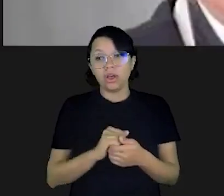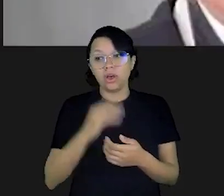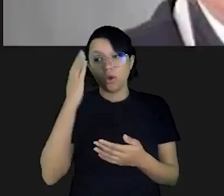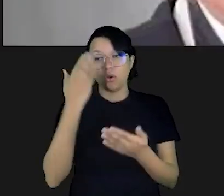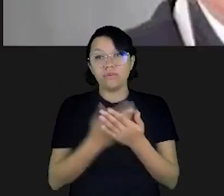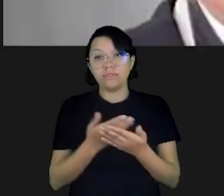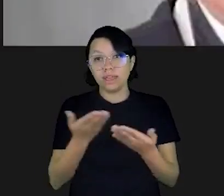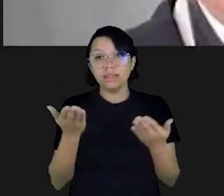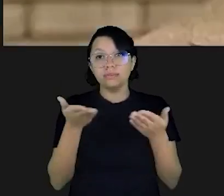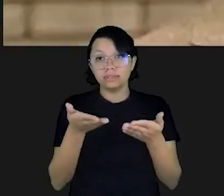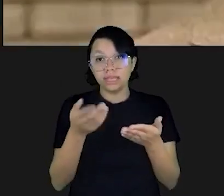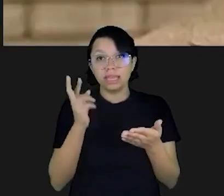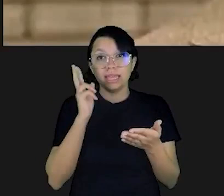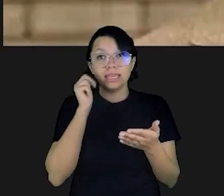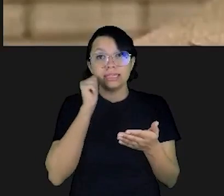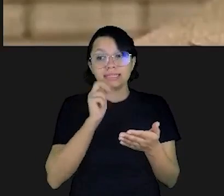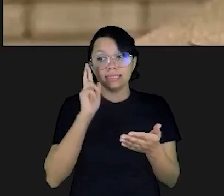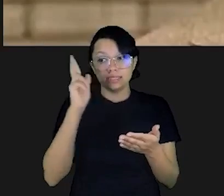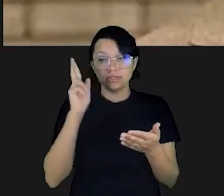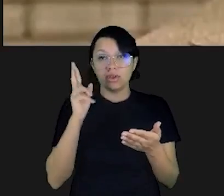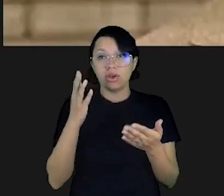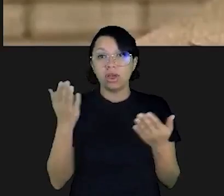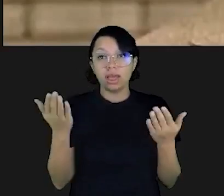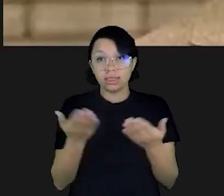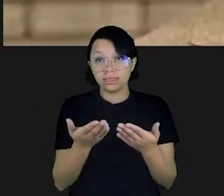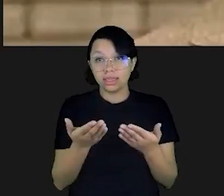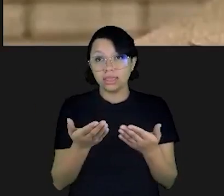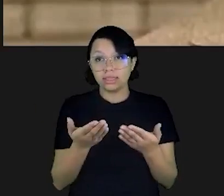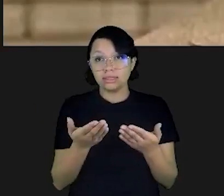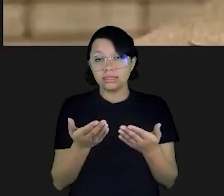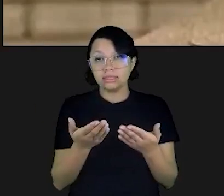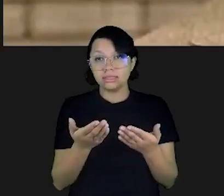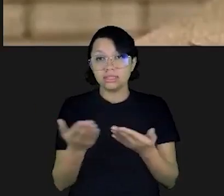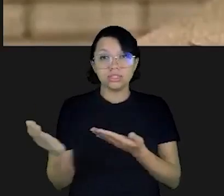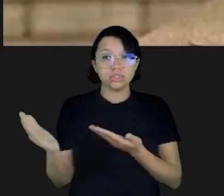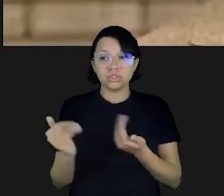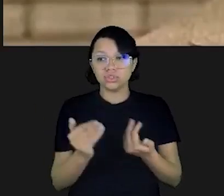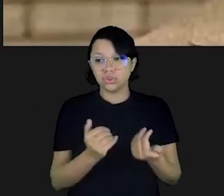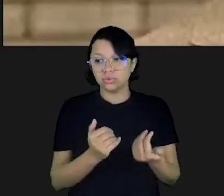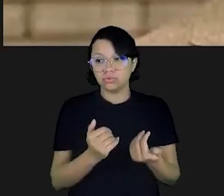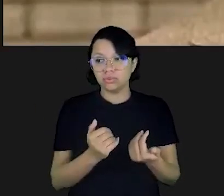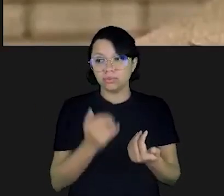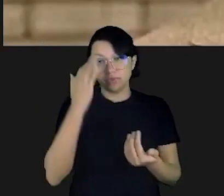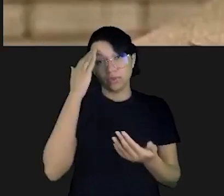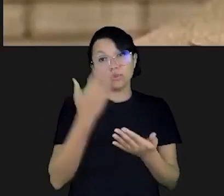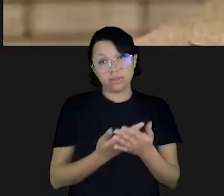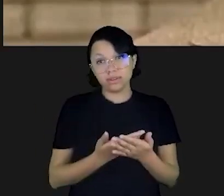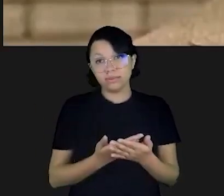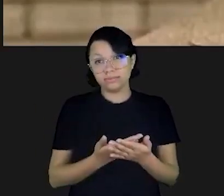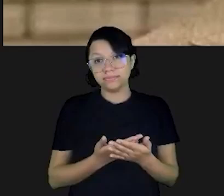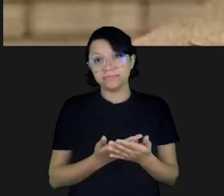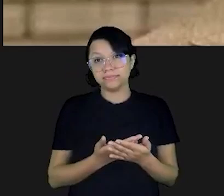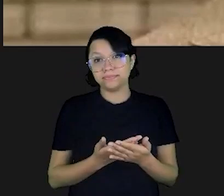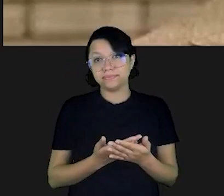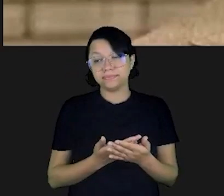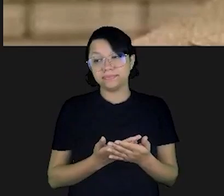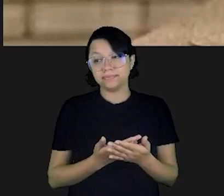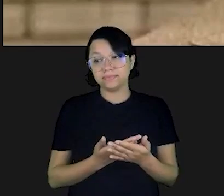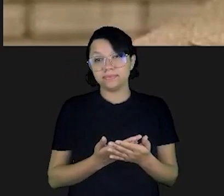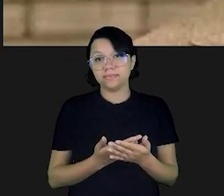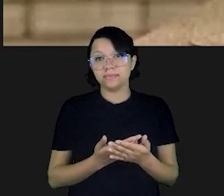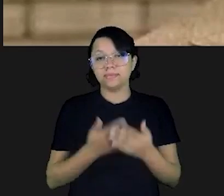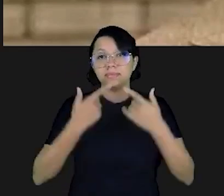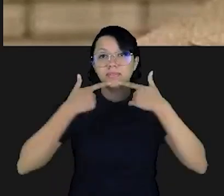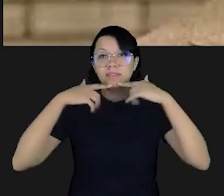Confiariam nesta senhora? Confiariam neste rapaz, jovem senhor? Muito bem. Em língua